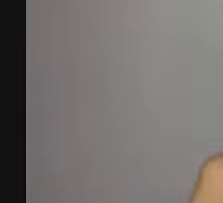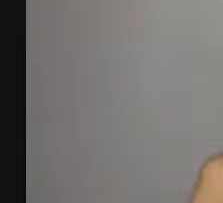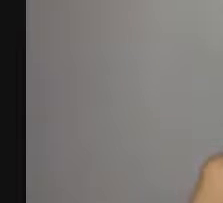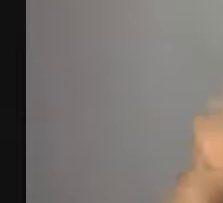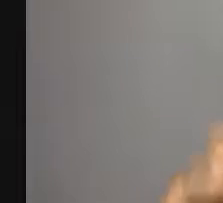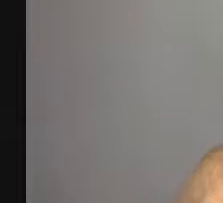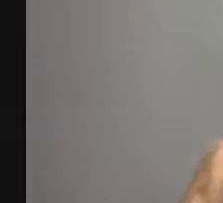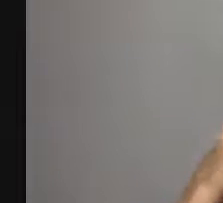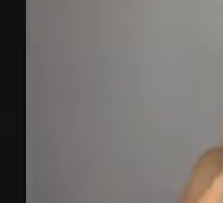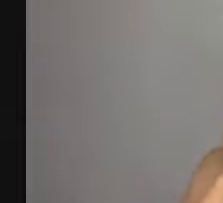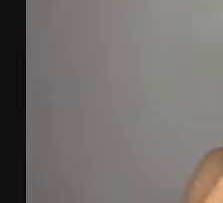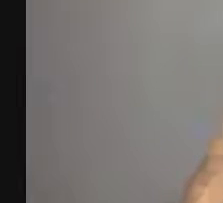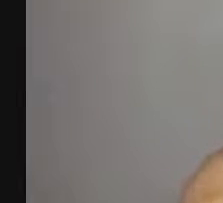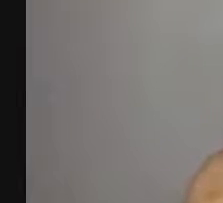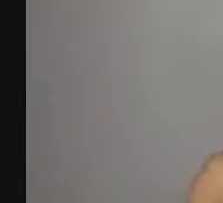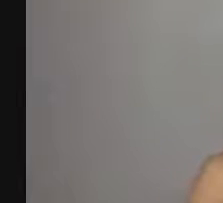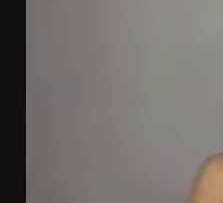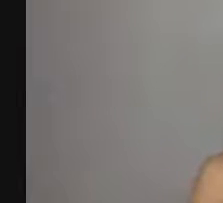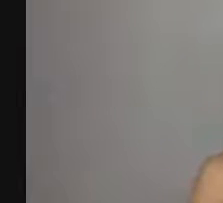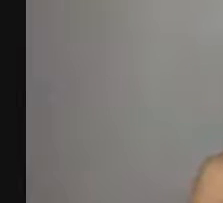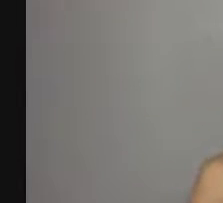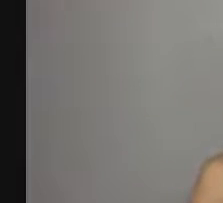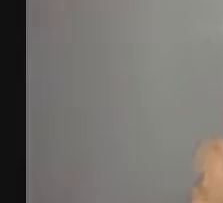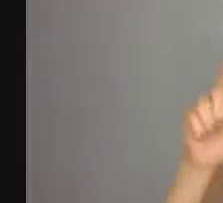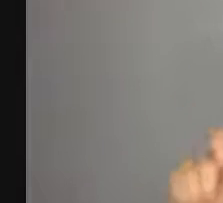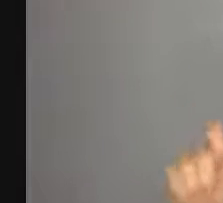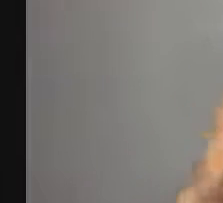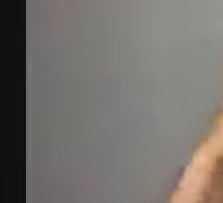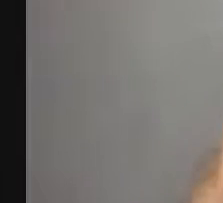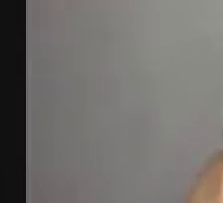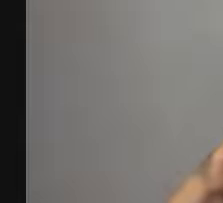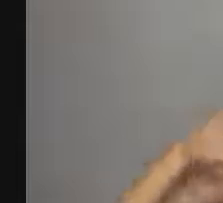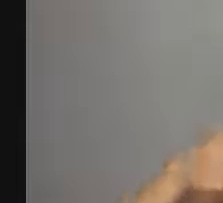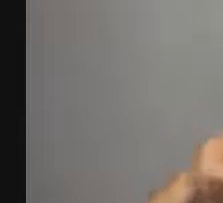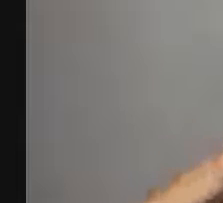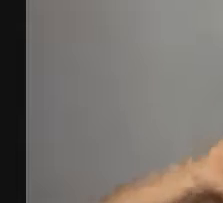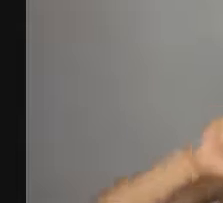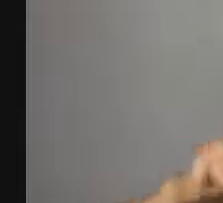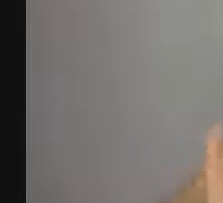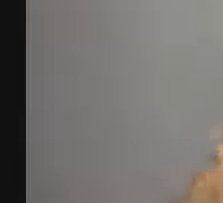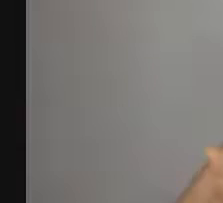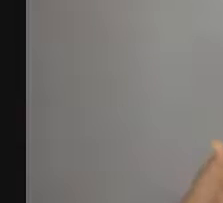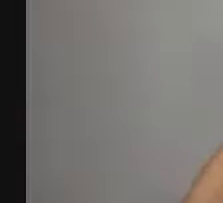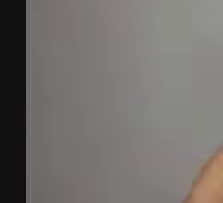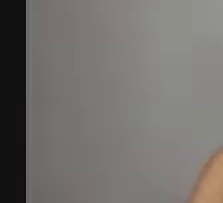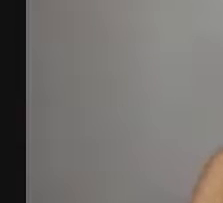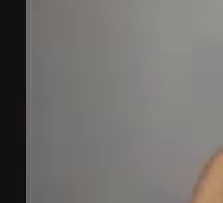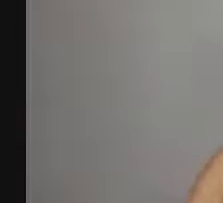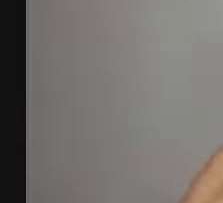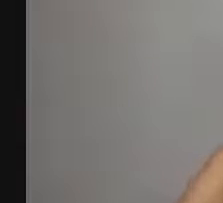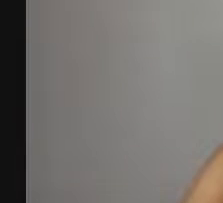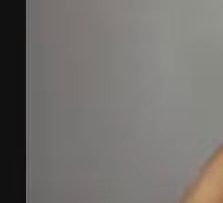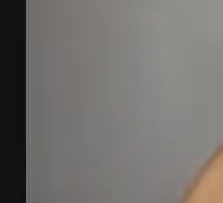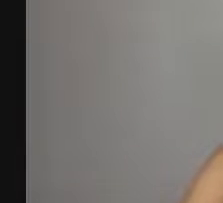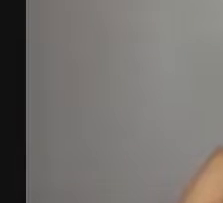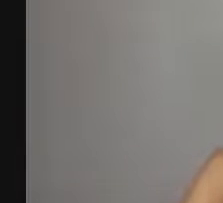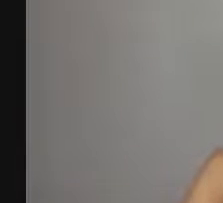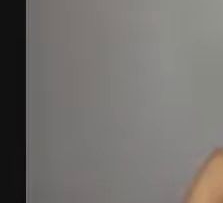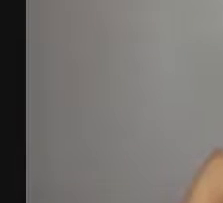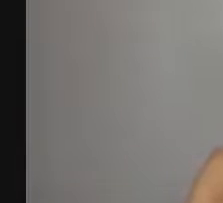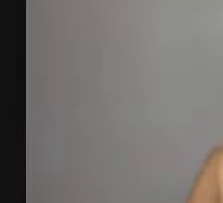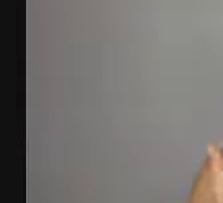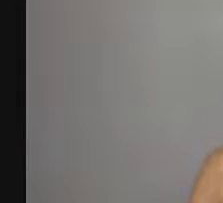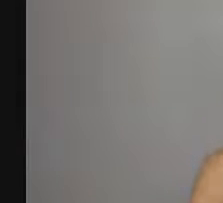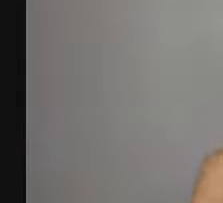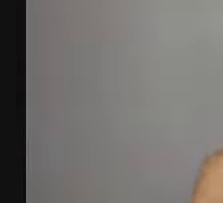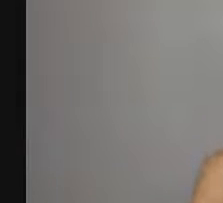do Ifá Arapiraca de uma pessoa que se debruçou escreveu um livro a respeito tem um curso então assim